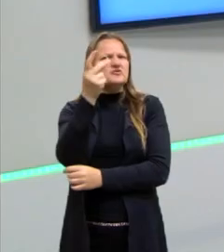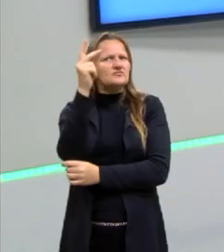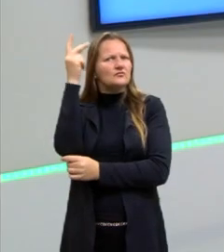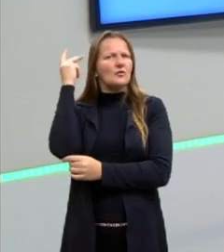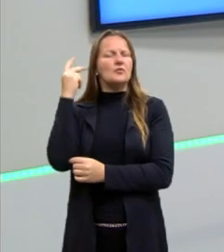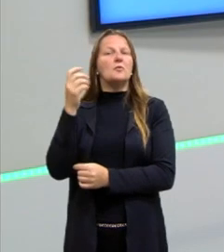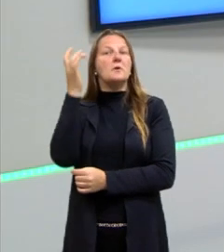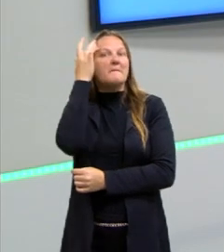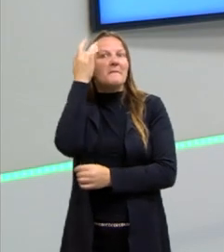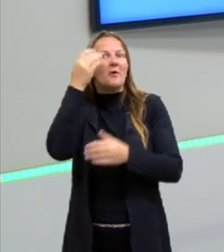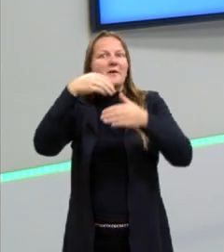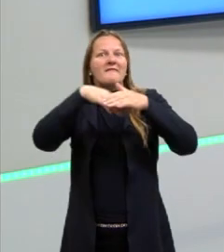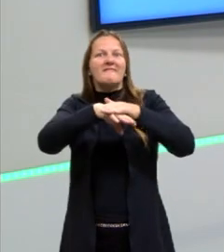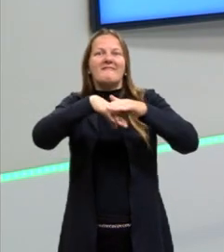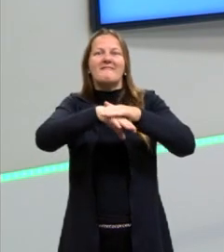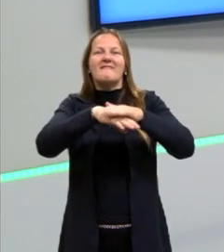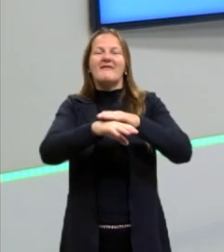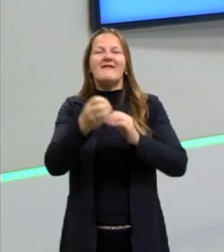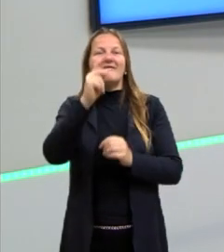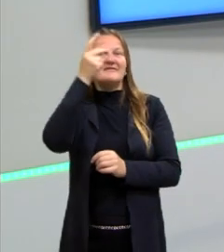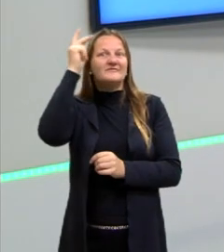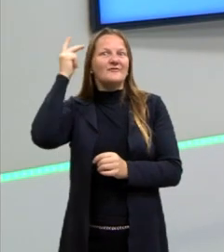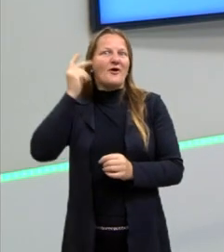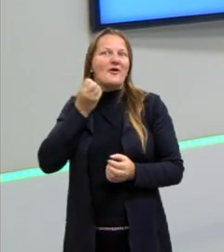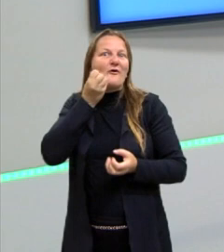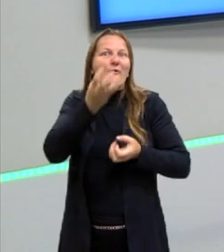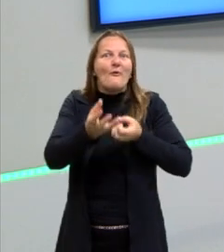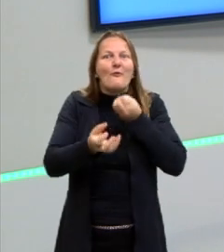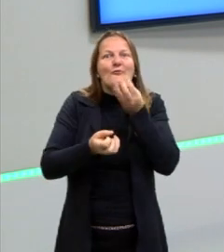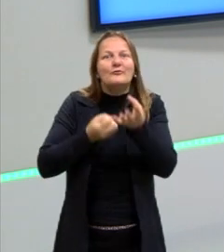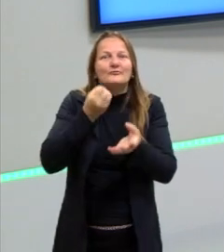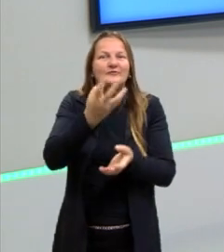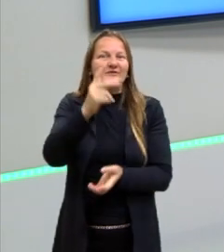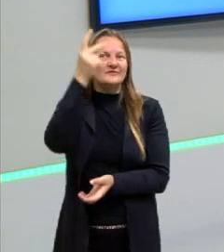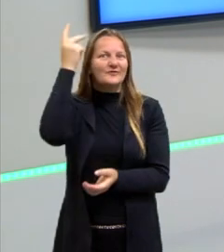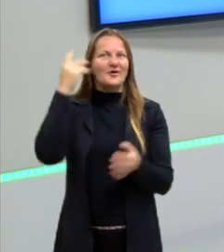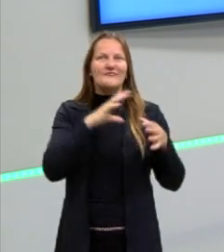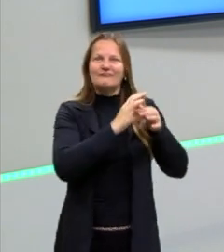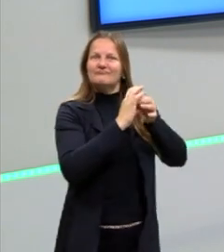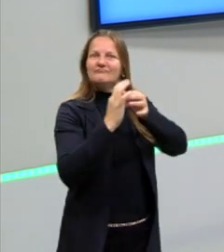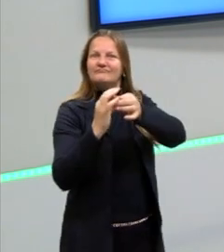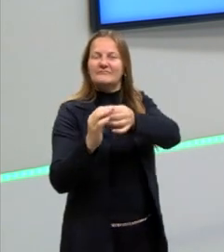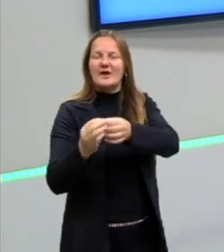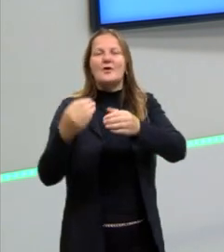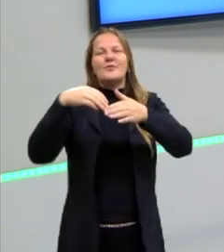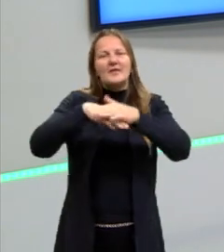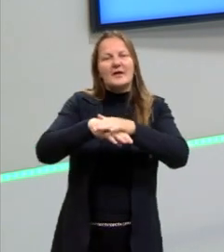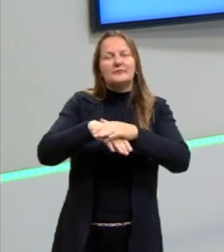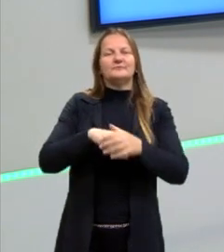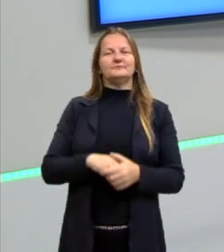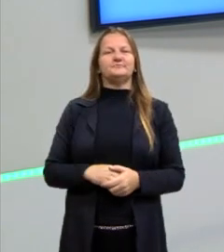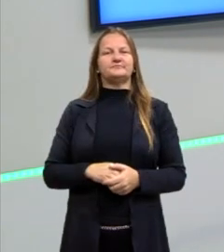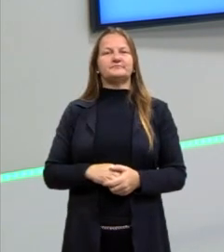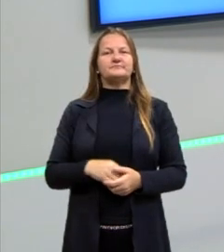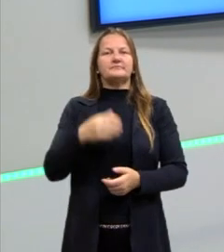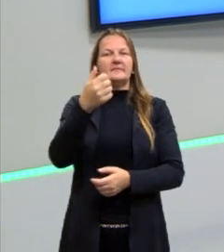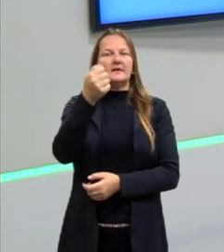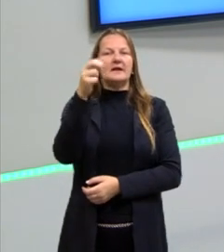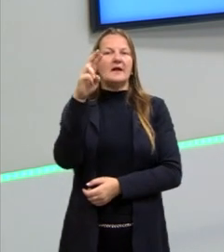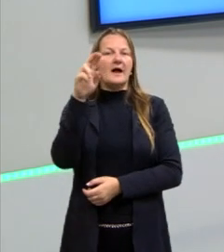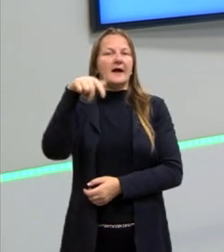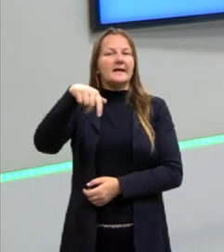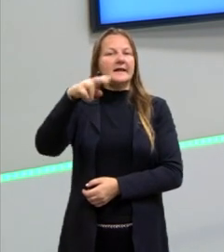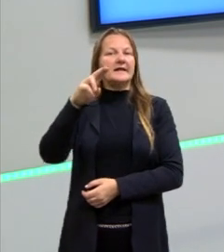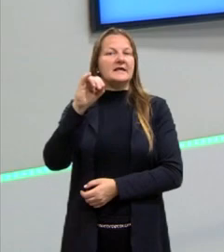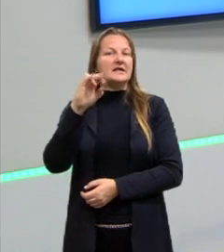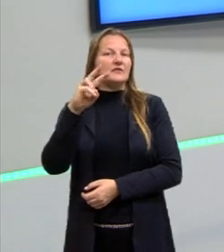memória da nação e contar também a história desse país, dessa nação. E aqui a gente tem, então, uma imagem do